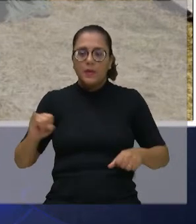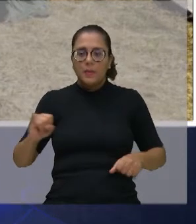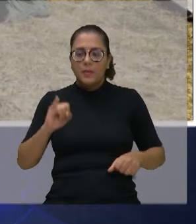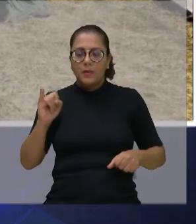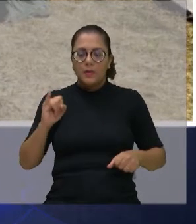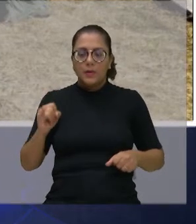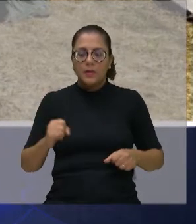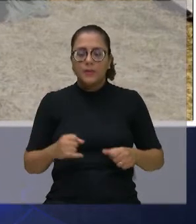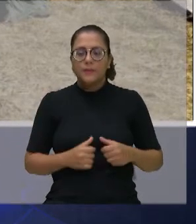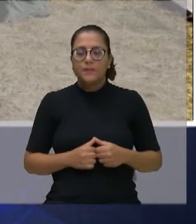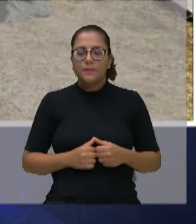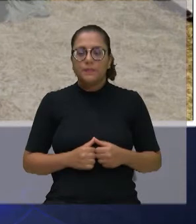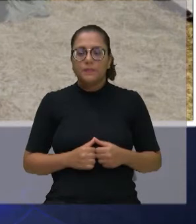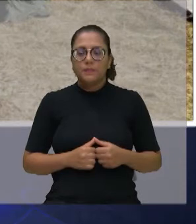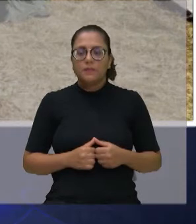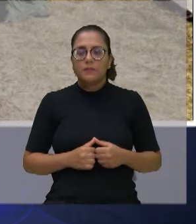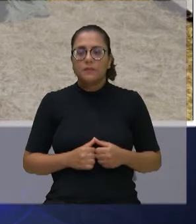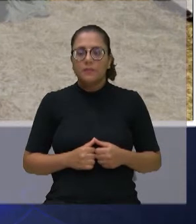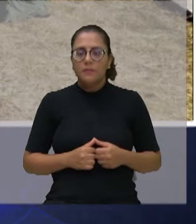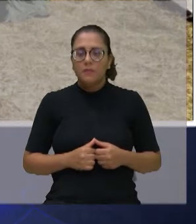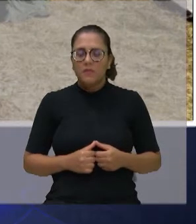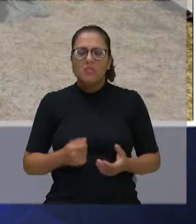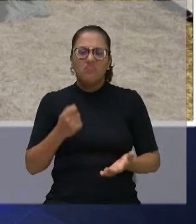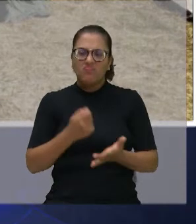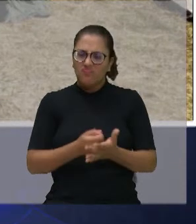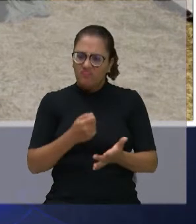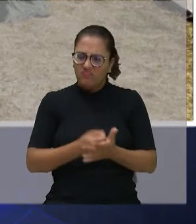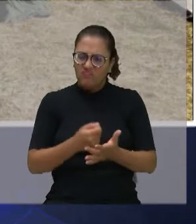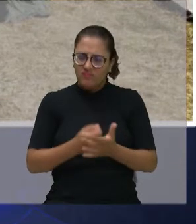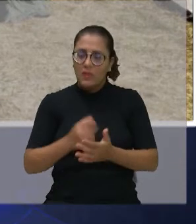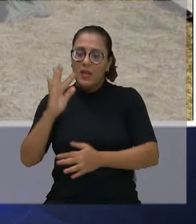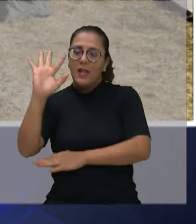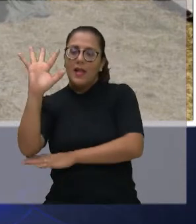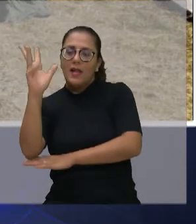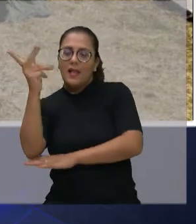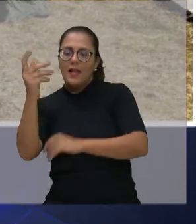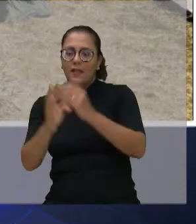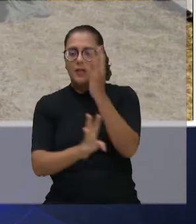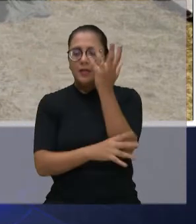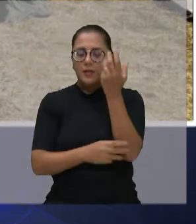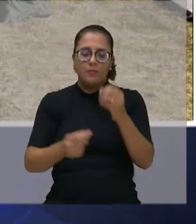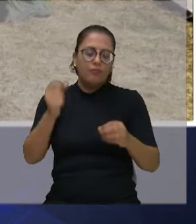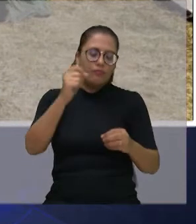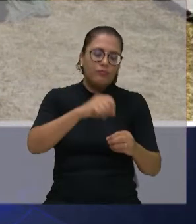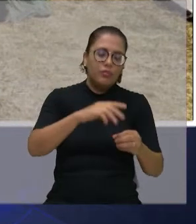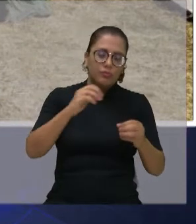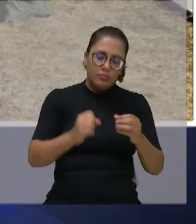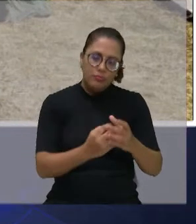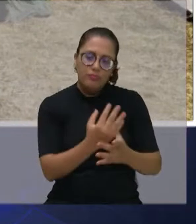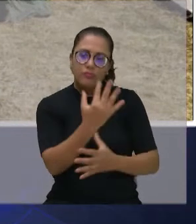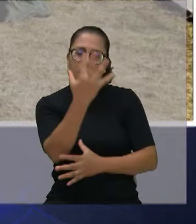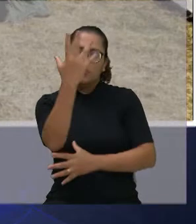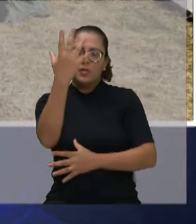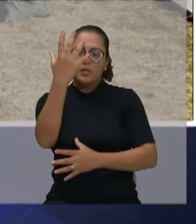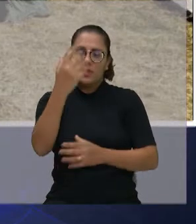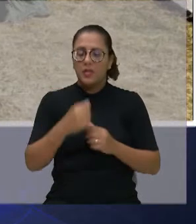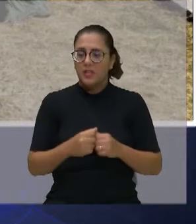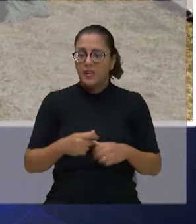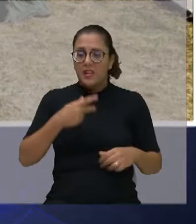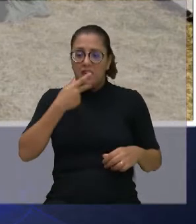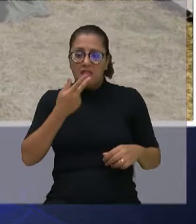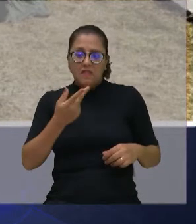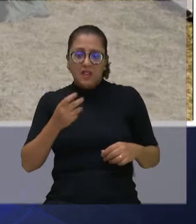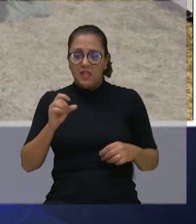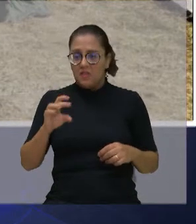incentivar, correr atrás, é o plantio das árvores. Porque não adianta a gente ficar com o discurso de meio ambiente para cá, de